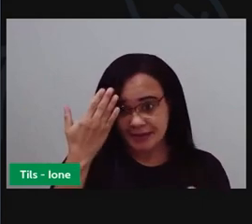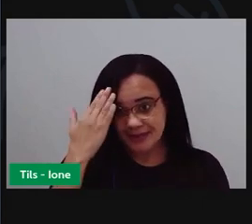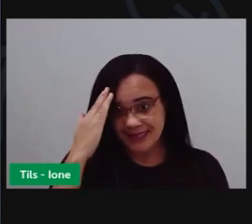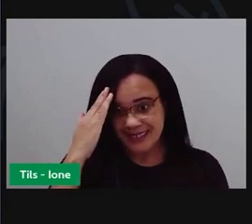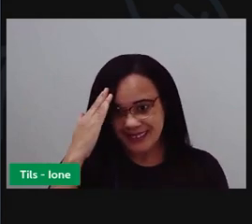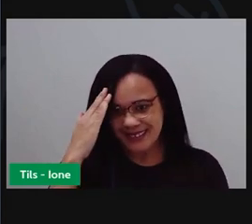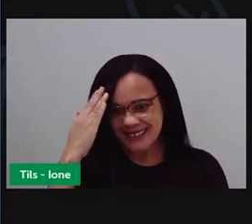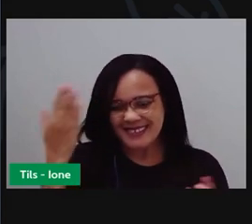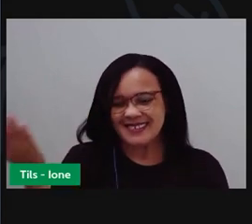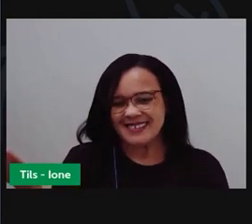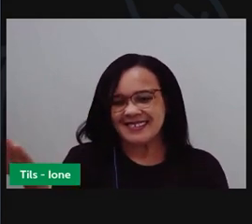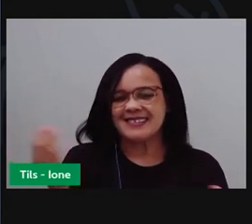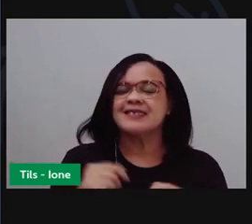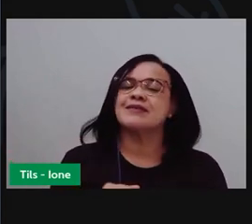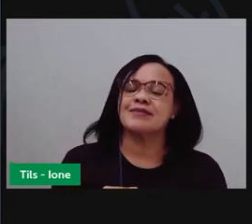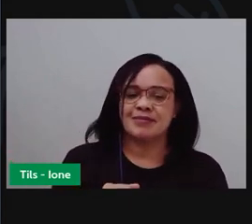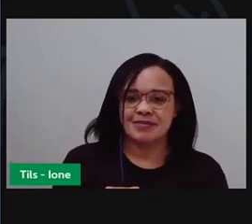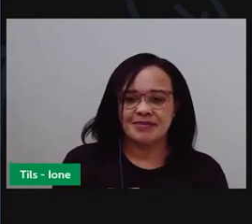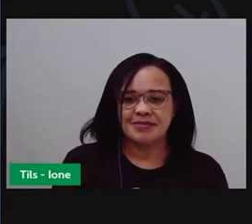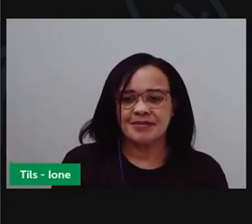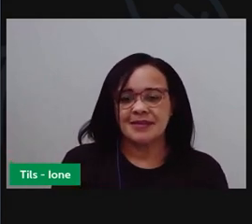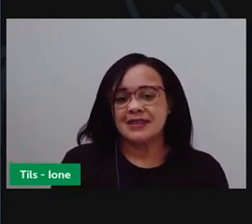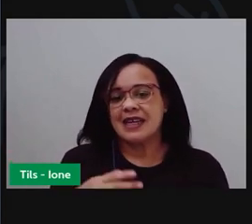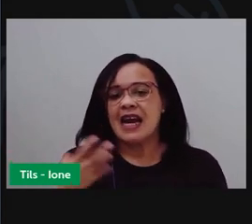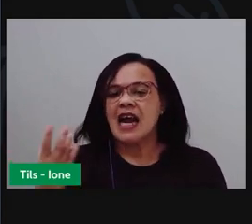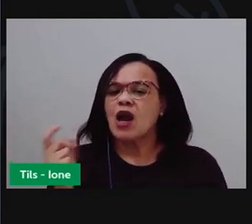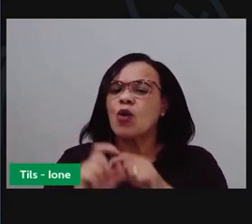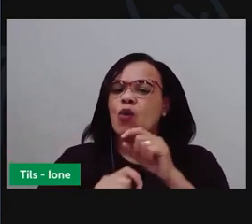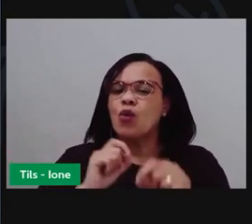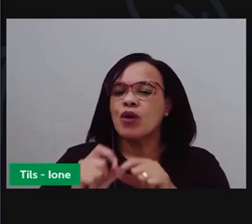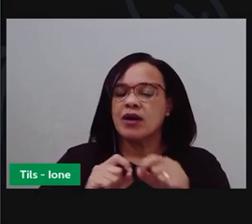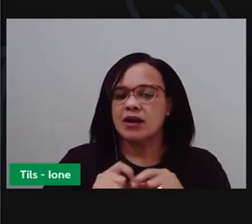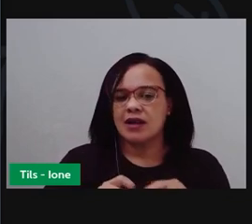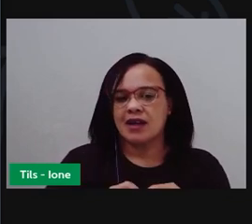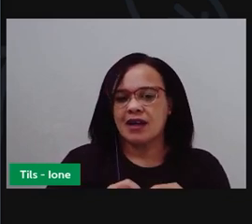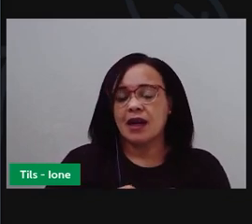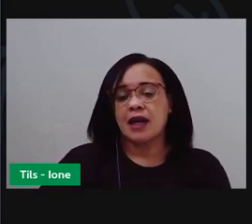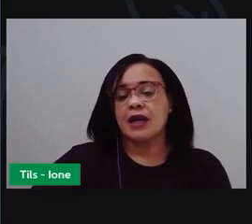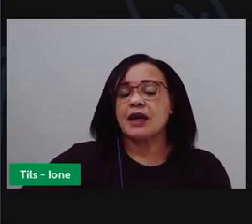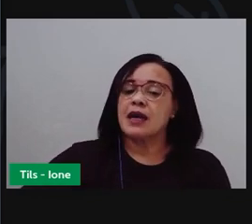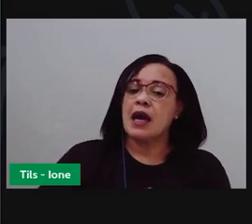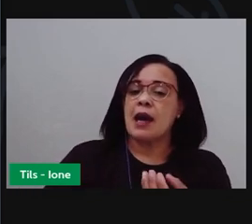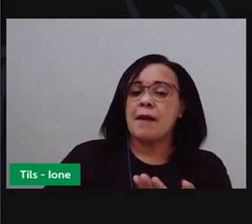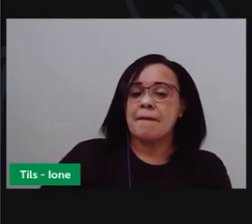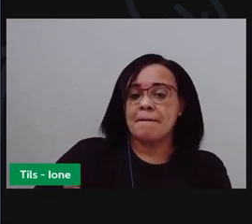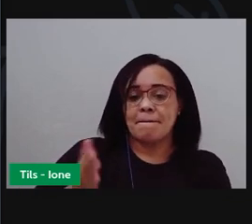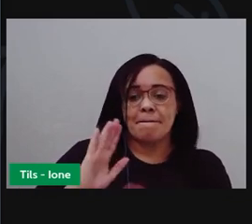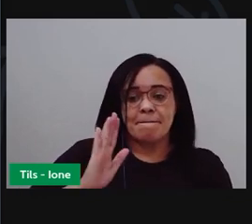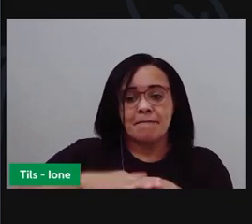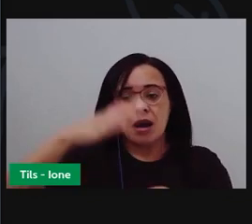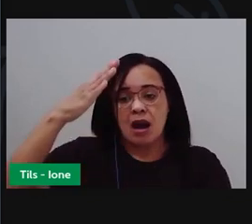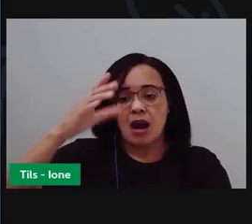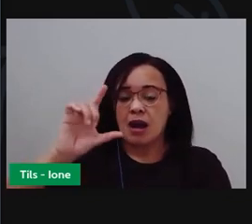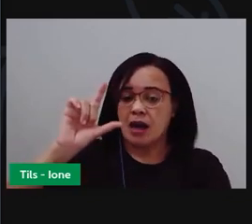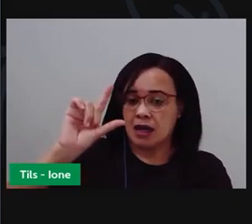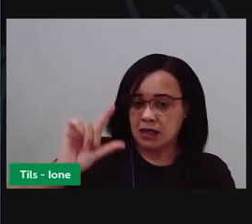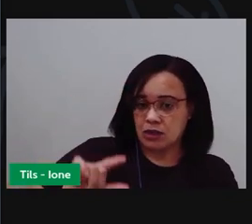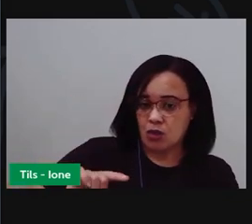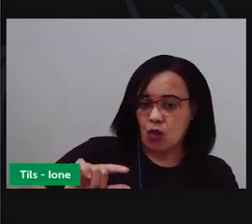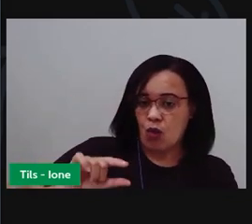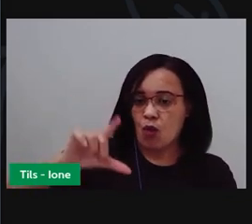Então, essas são algumas das unidades de medida que a gente utiliza pra medir a massa.